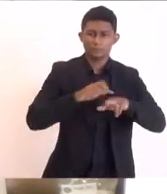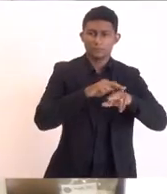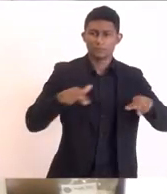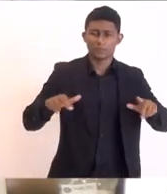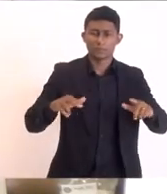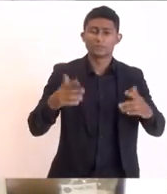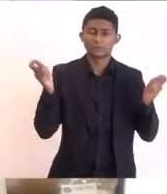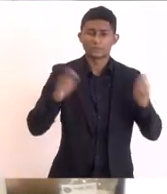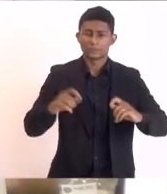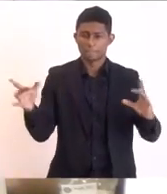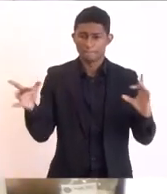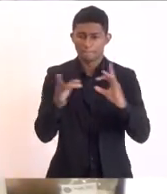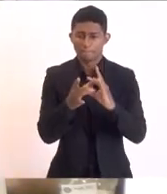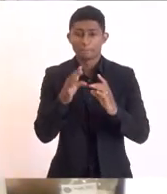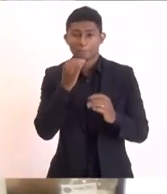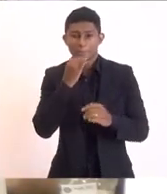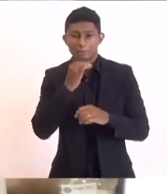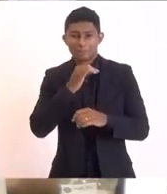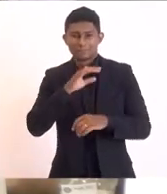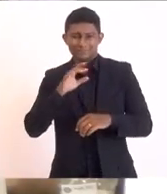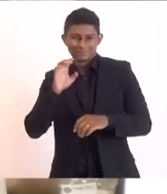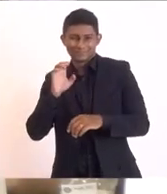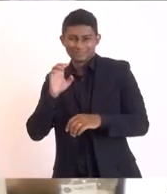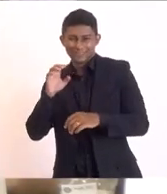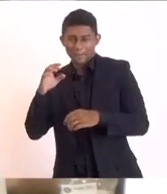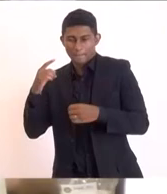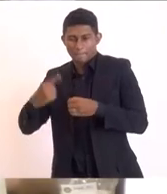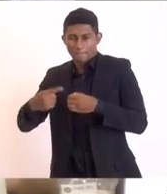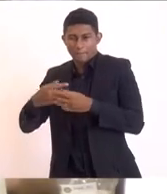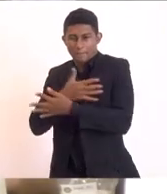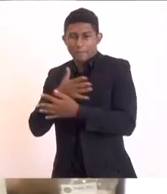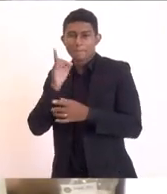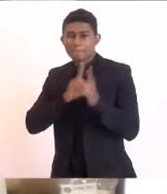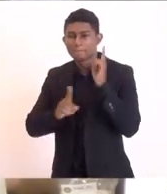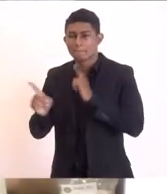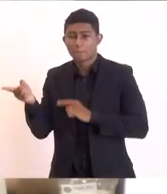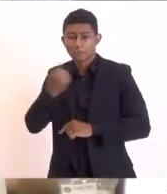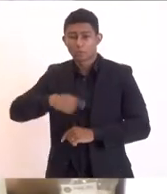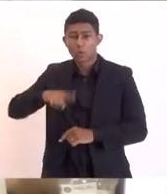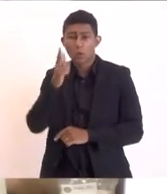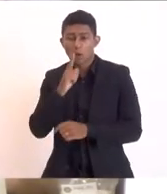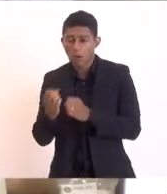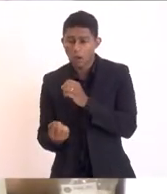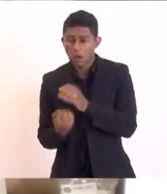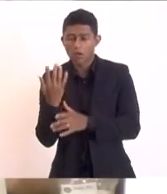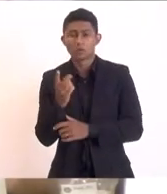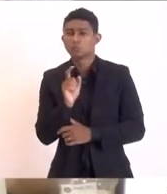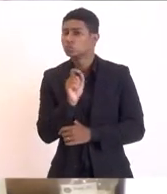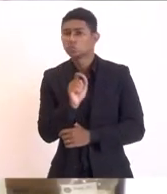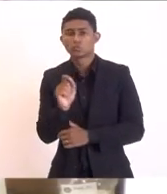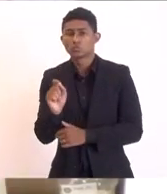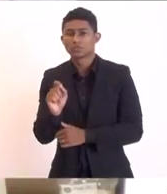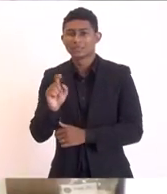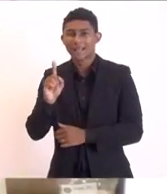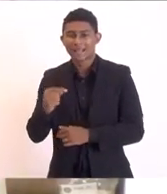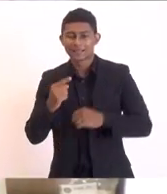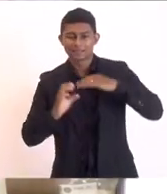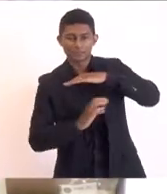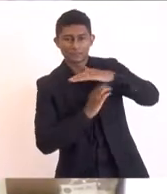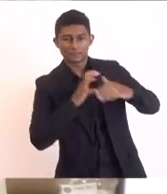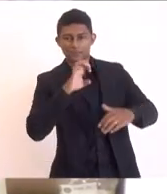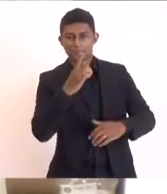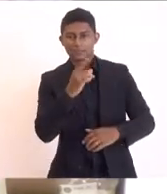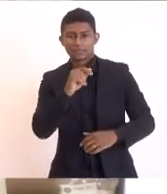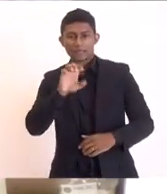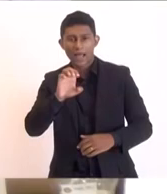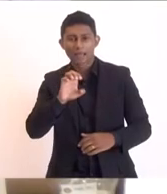parcerias. Lá em Maricá a gente construiu durante um bom período com o Fundo Soberano a prospecção com a CEDAI, agora a gente teve